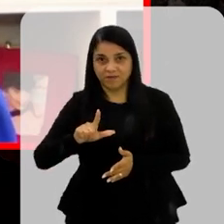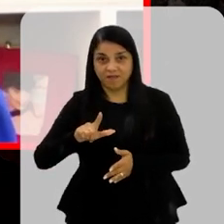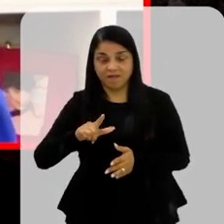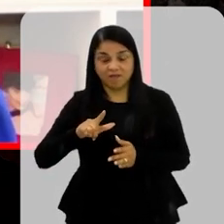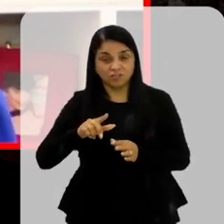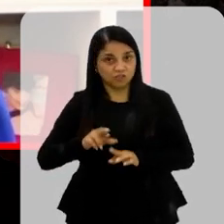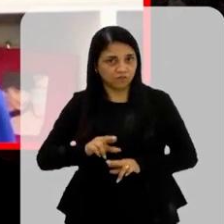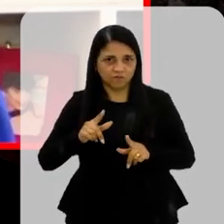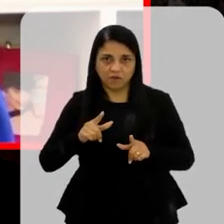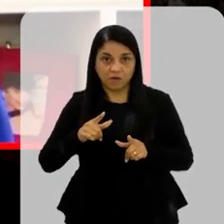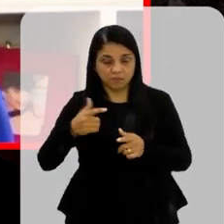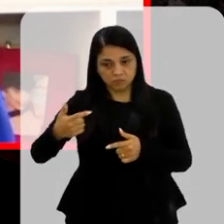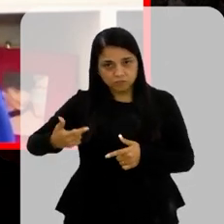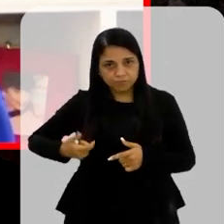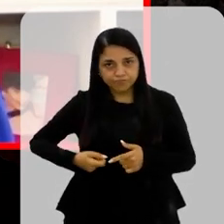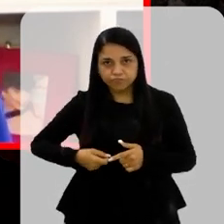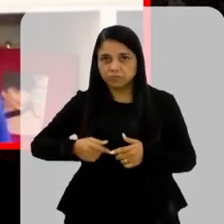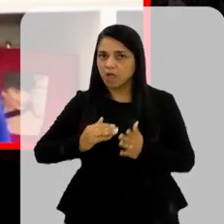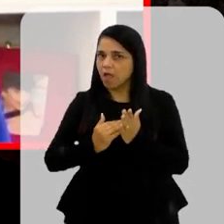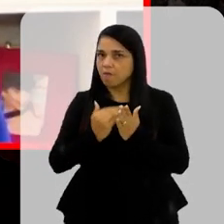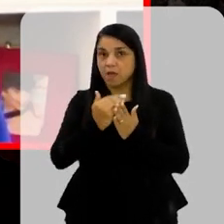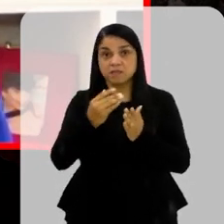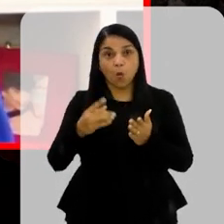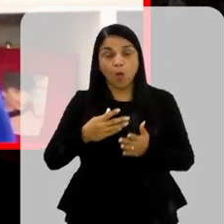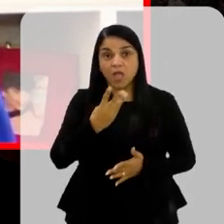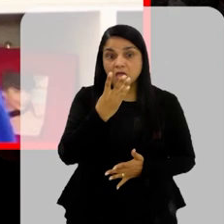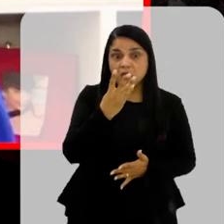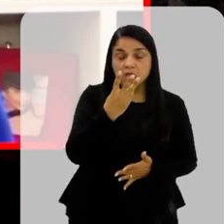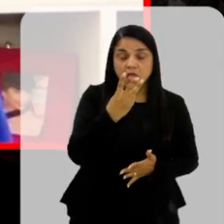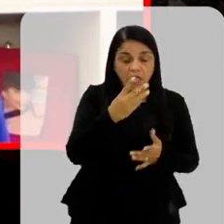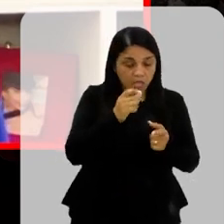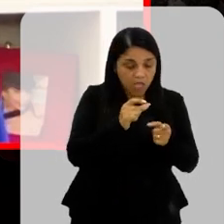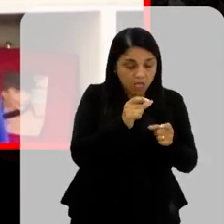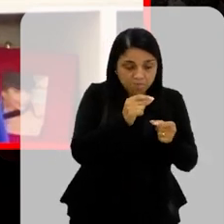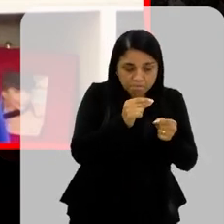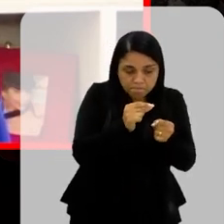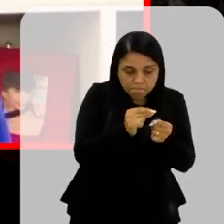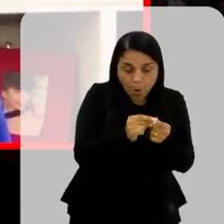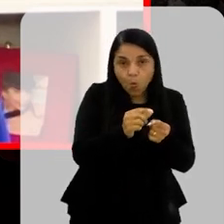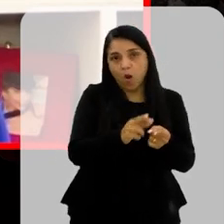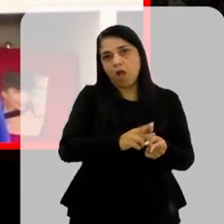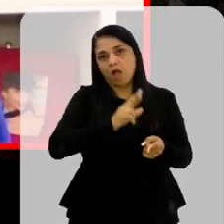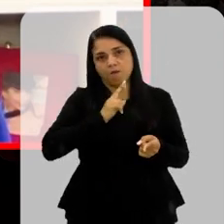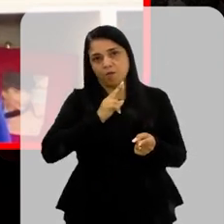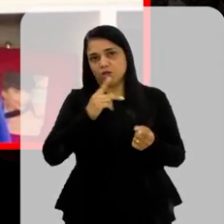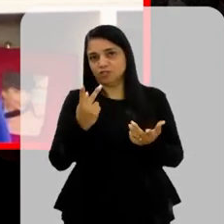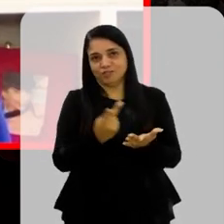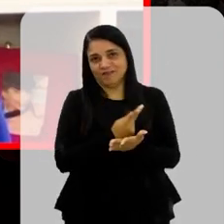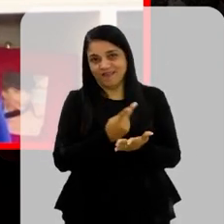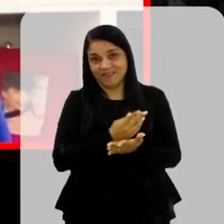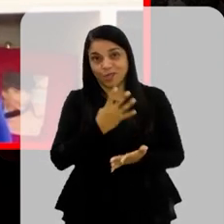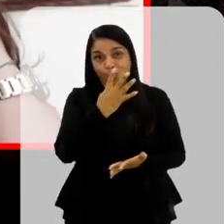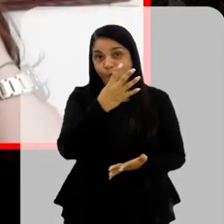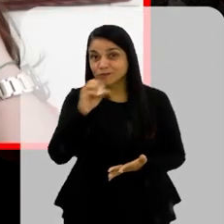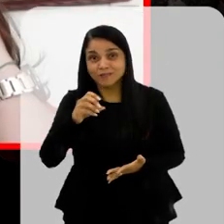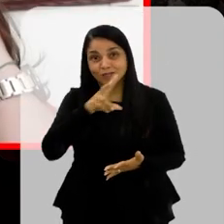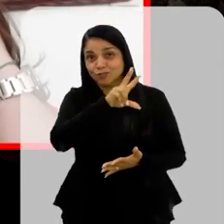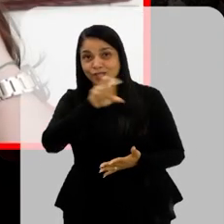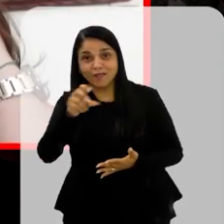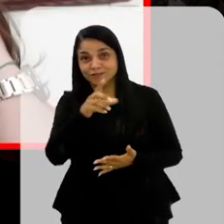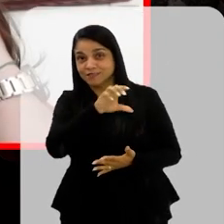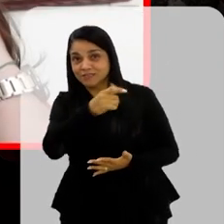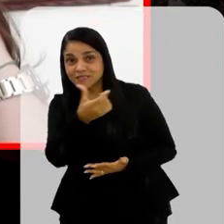200 300 400 E as queixas São repetidas Os pacientes Que eu tenho